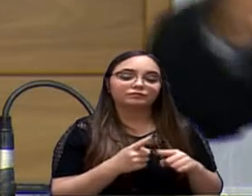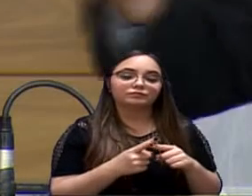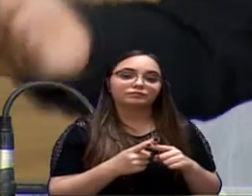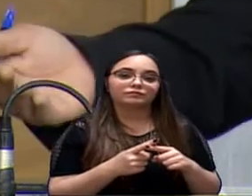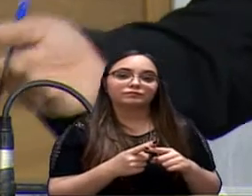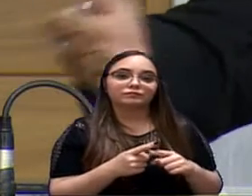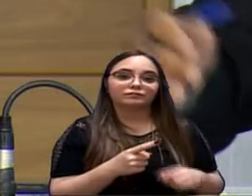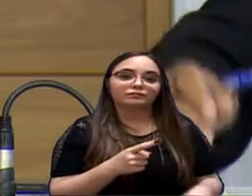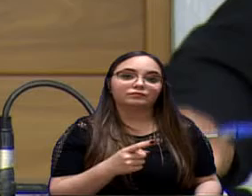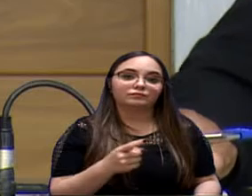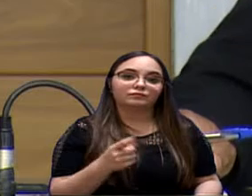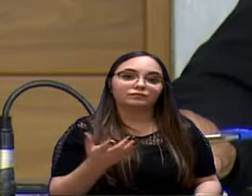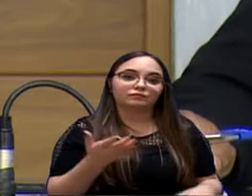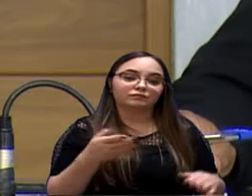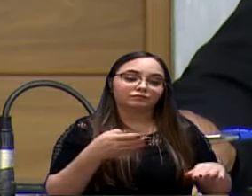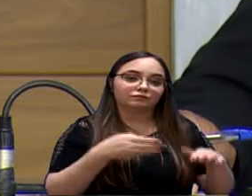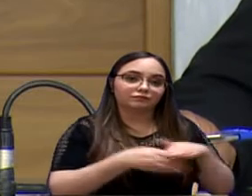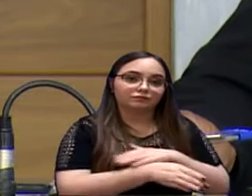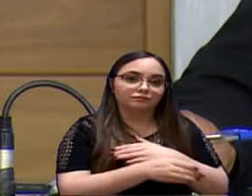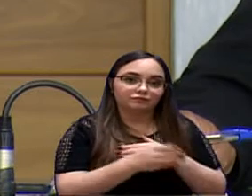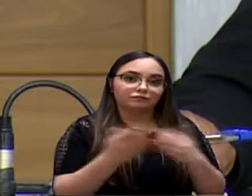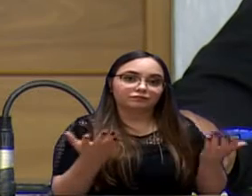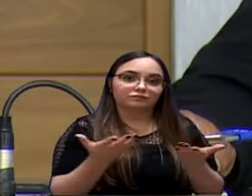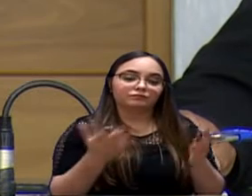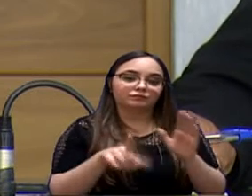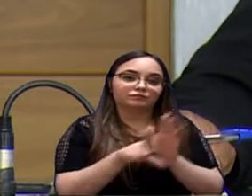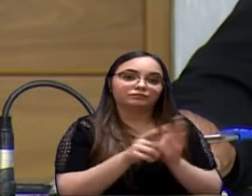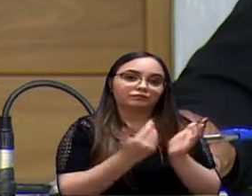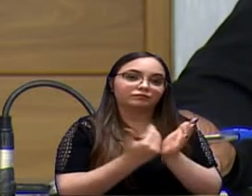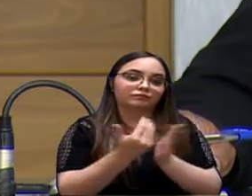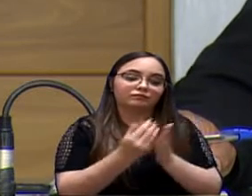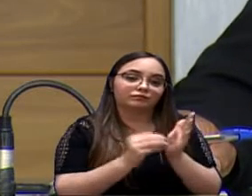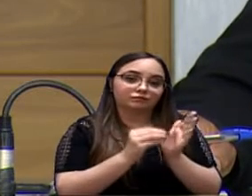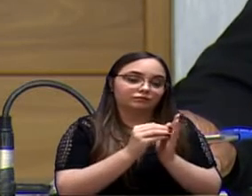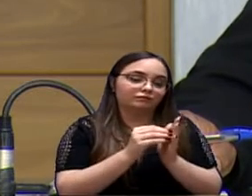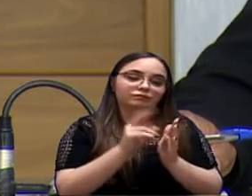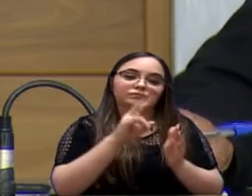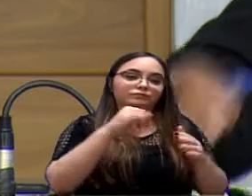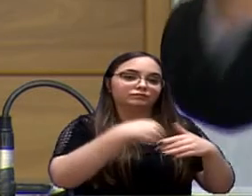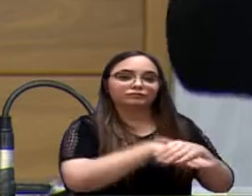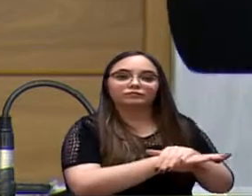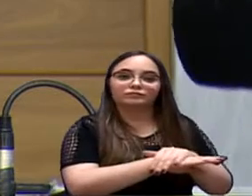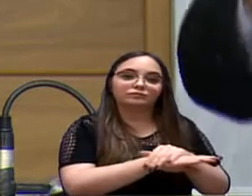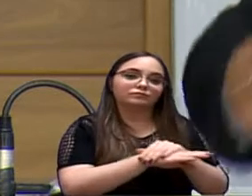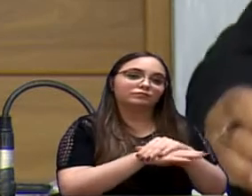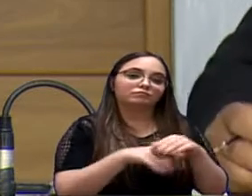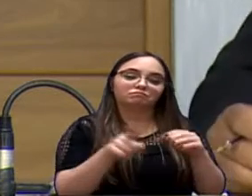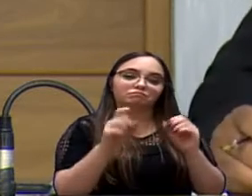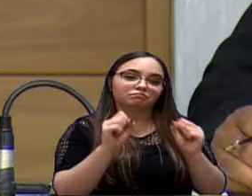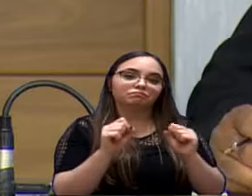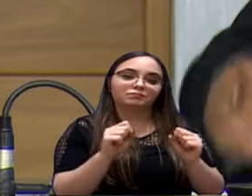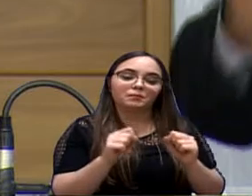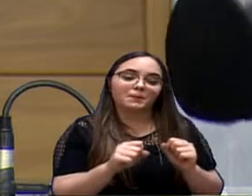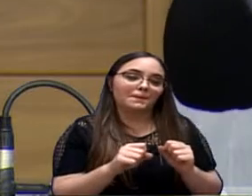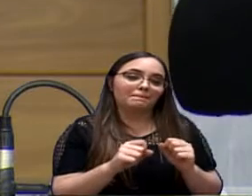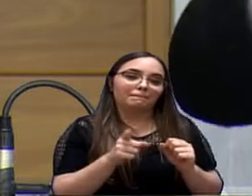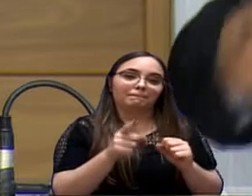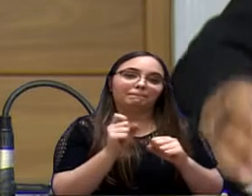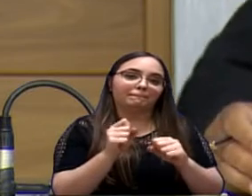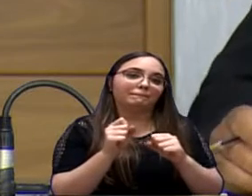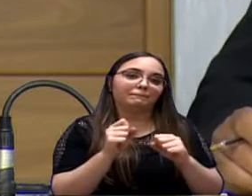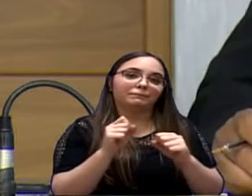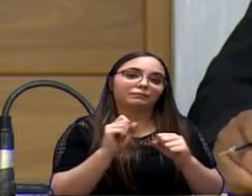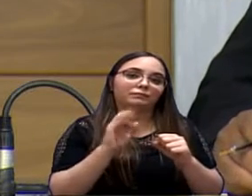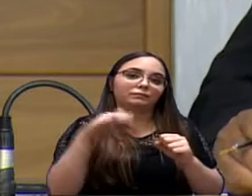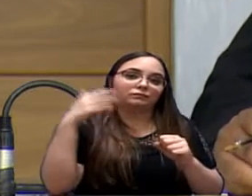Automaticamente, ele entrando a emenda, ele já automaticamente sai de pauta. Aí, V. Exª, pode